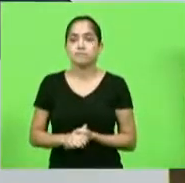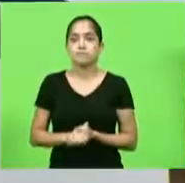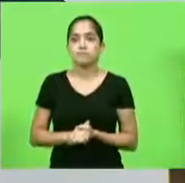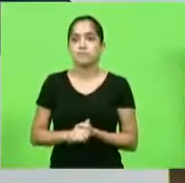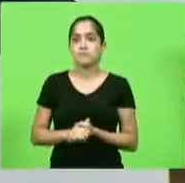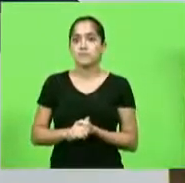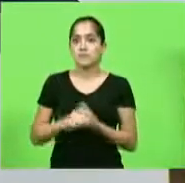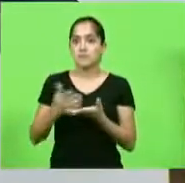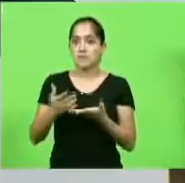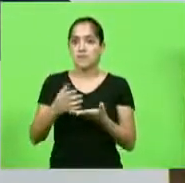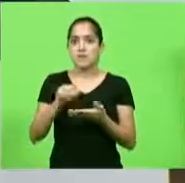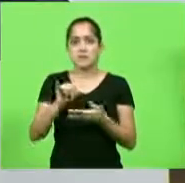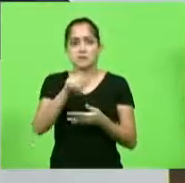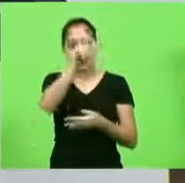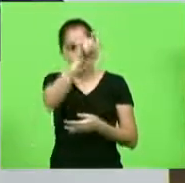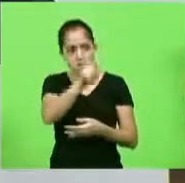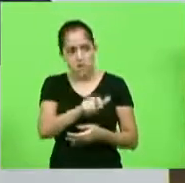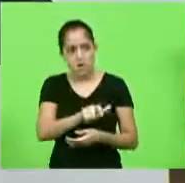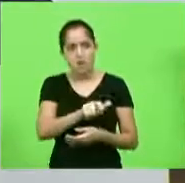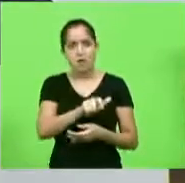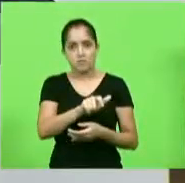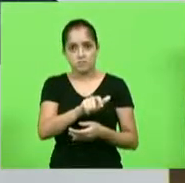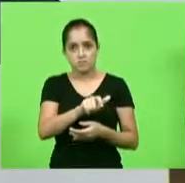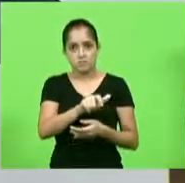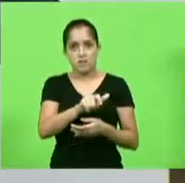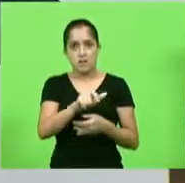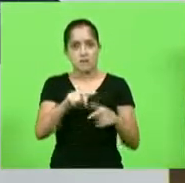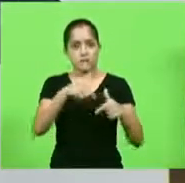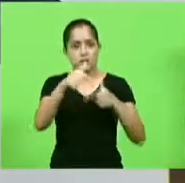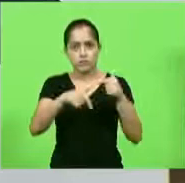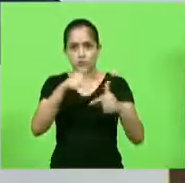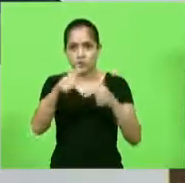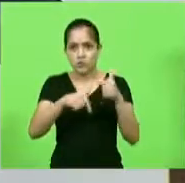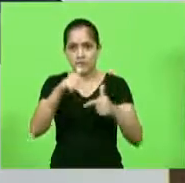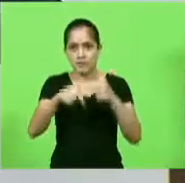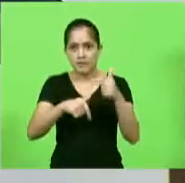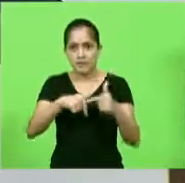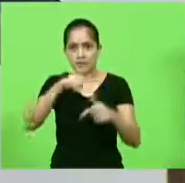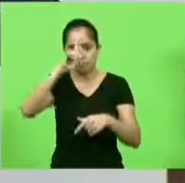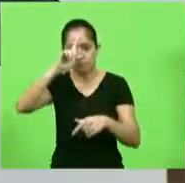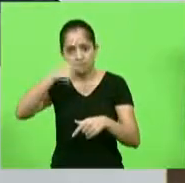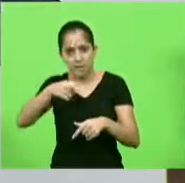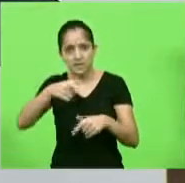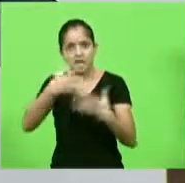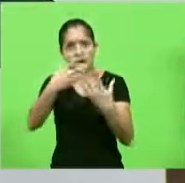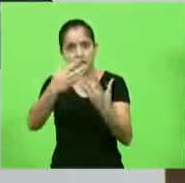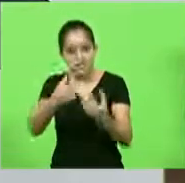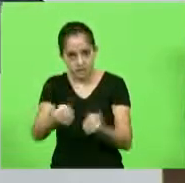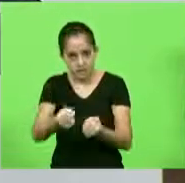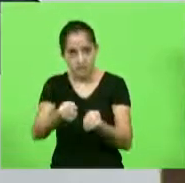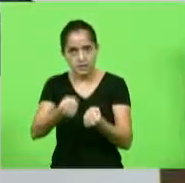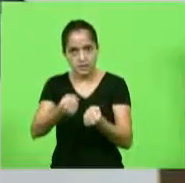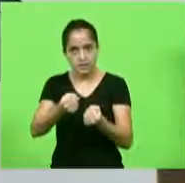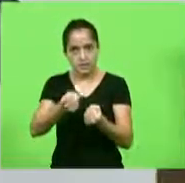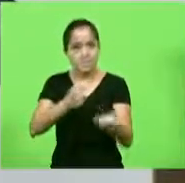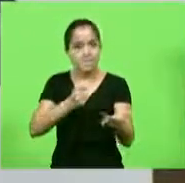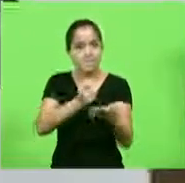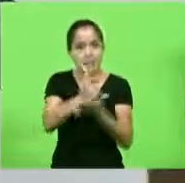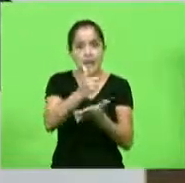se uma funcionária de terceiro escalão determina o pagamento em 24 horas de